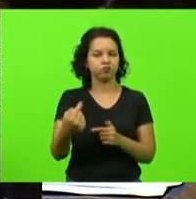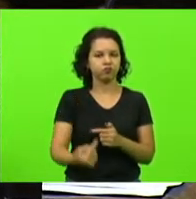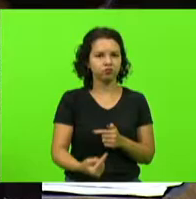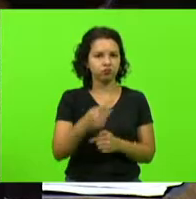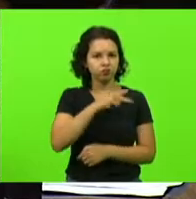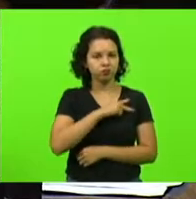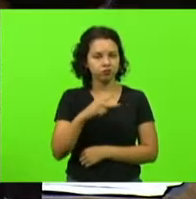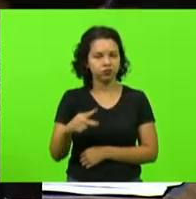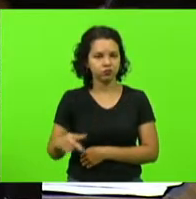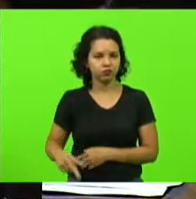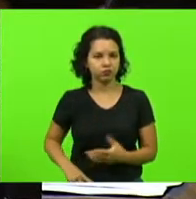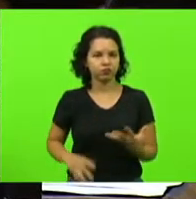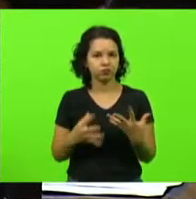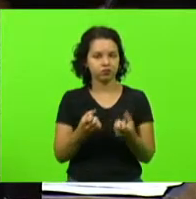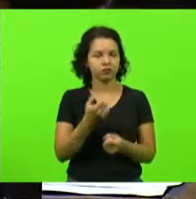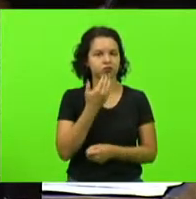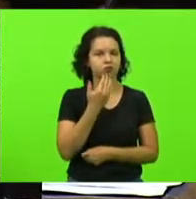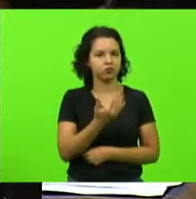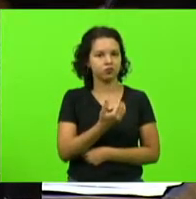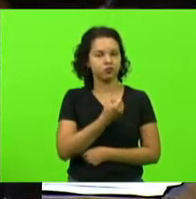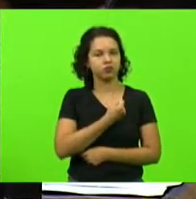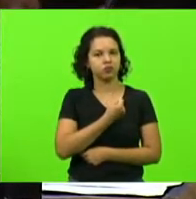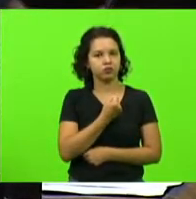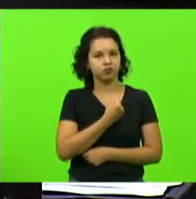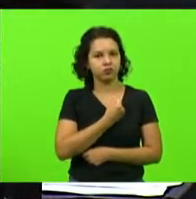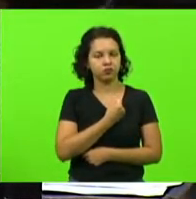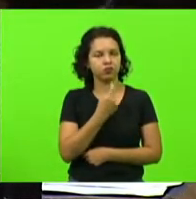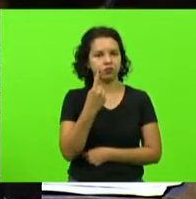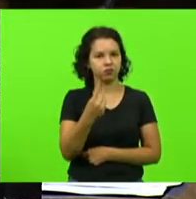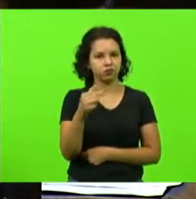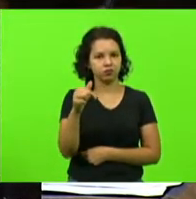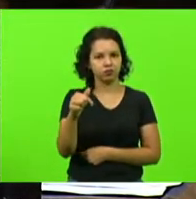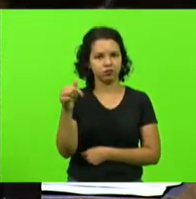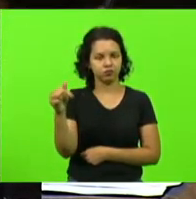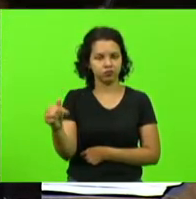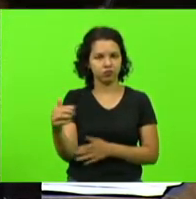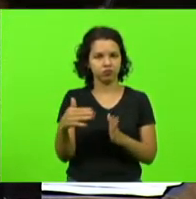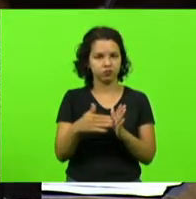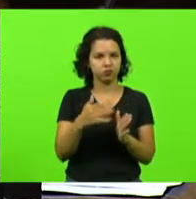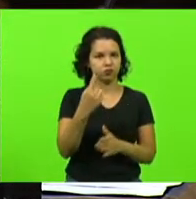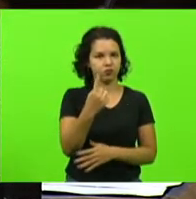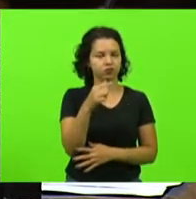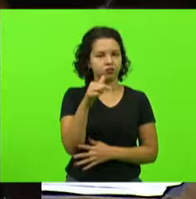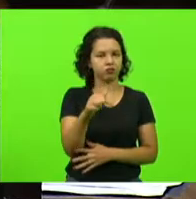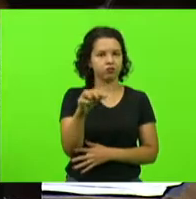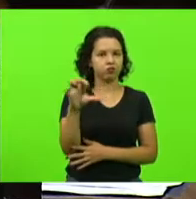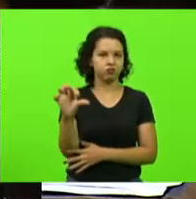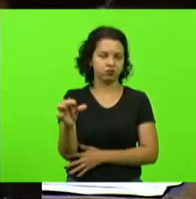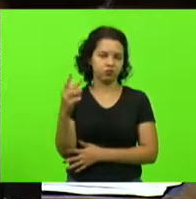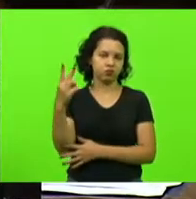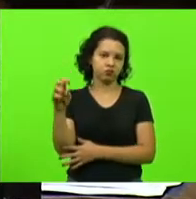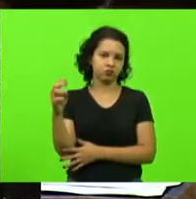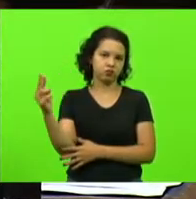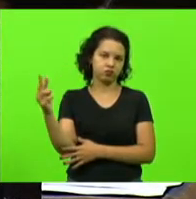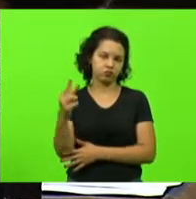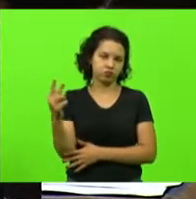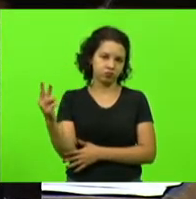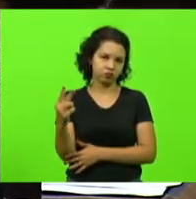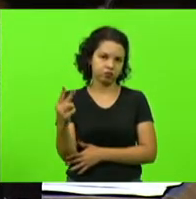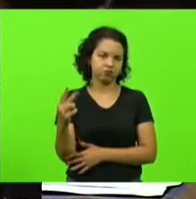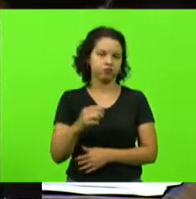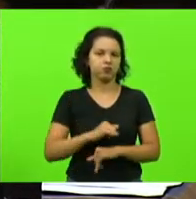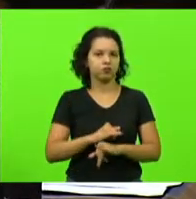presidente deferiu os requerimentos nº 177 a 179, 2022, e